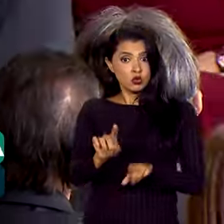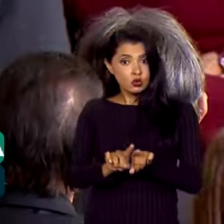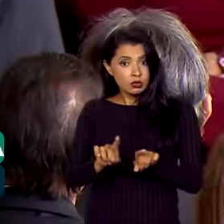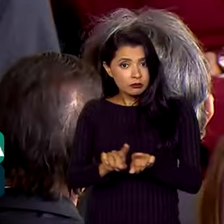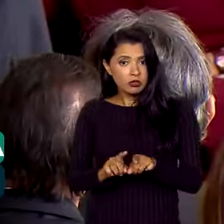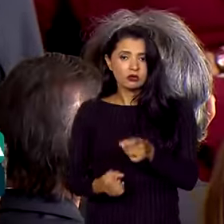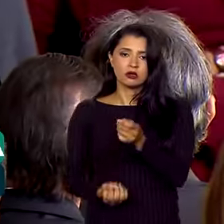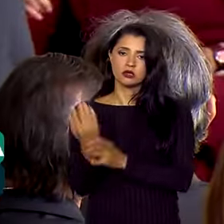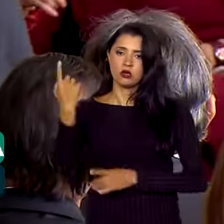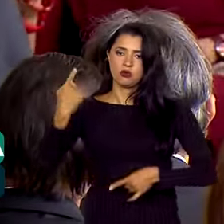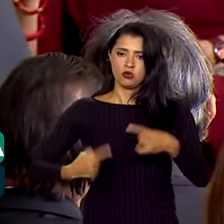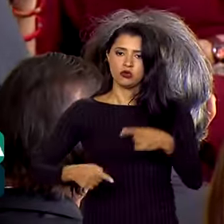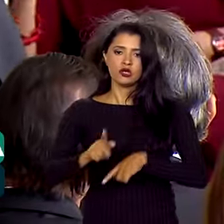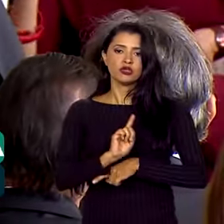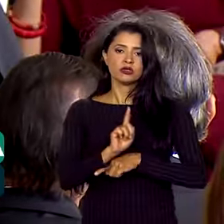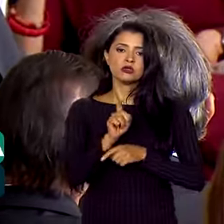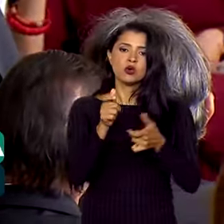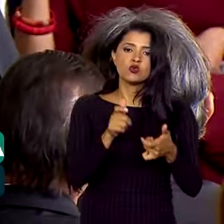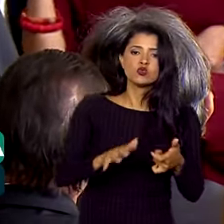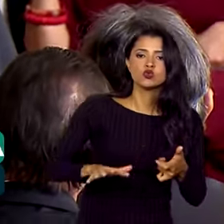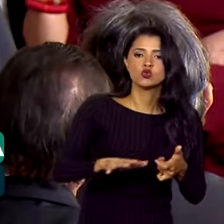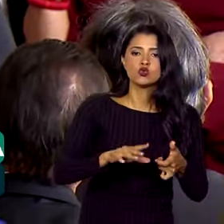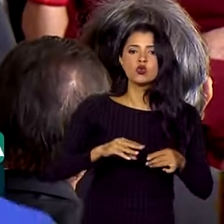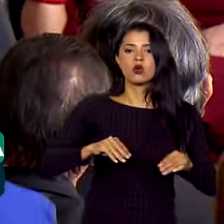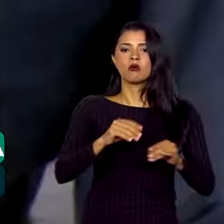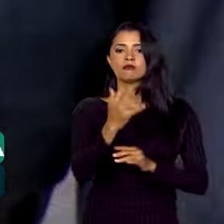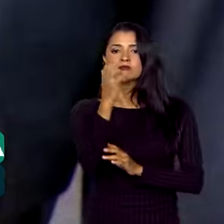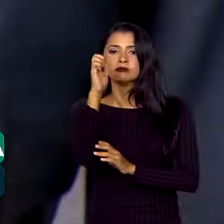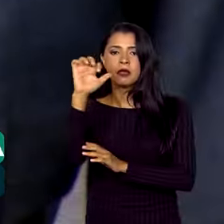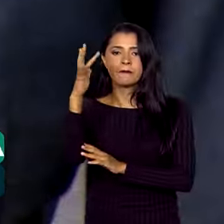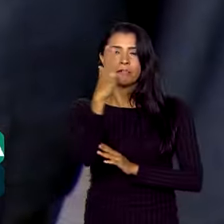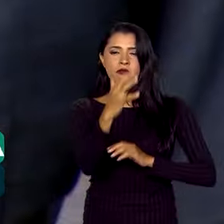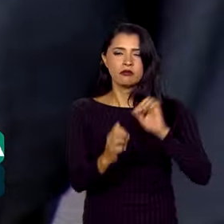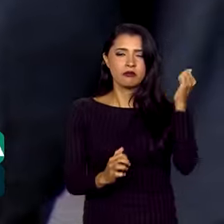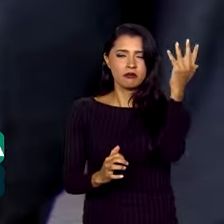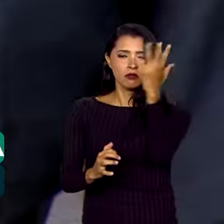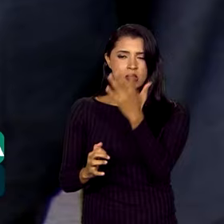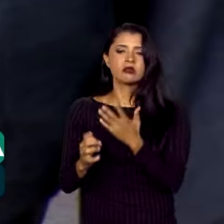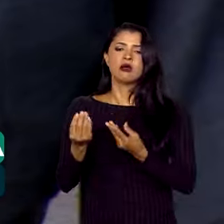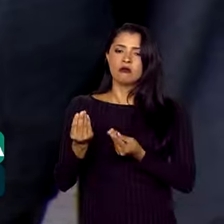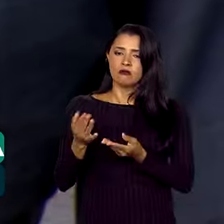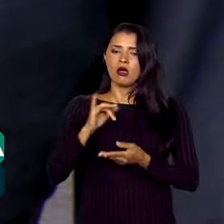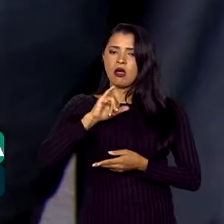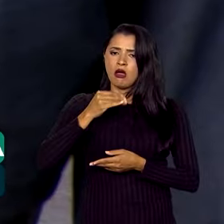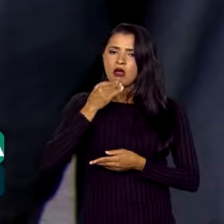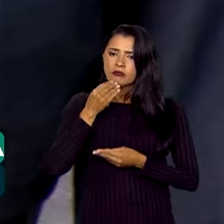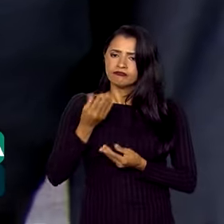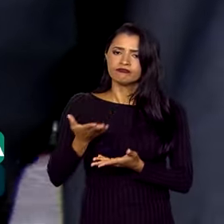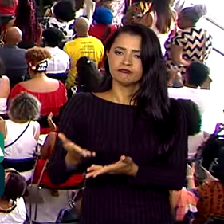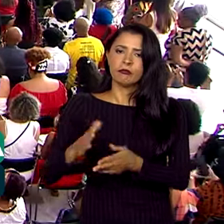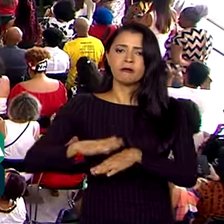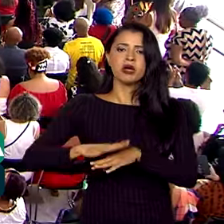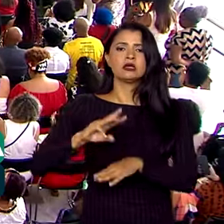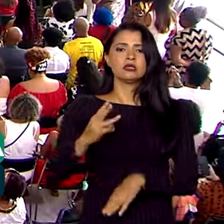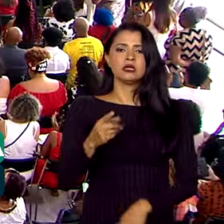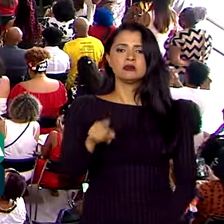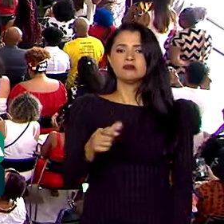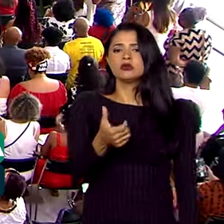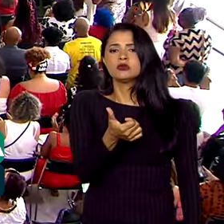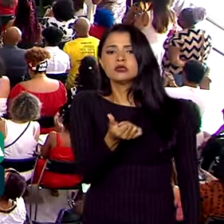Política Nacional de Gestão Territorial e Ambiental Quilombola, que deve beneficiar mais de 3.600